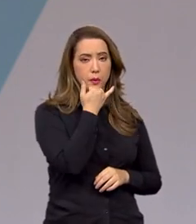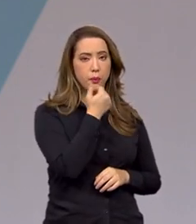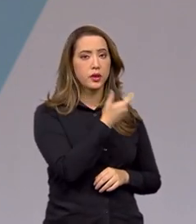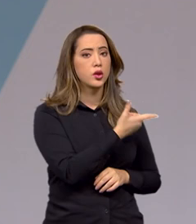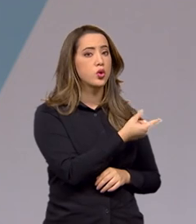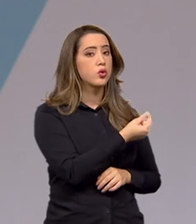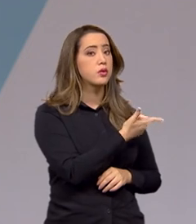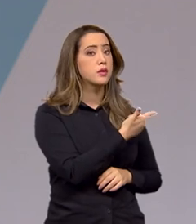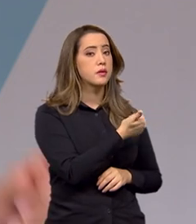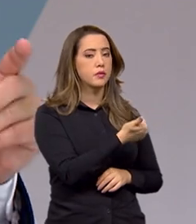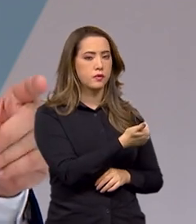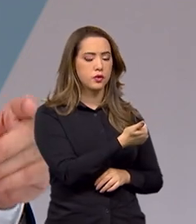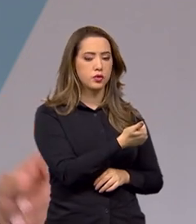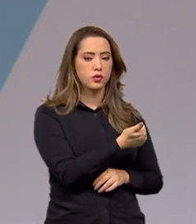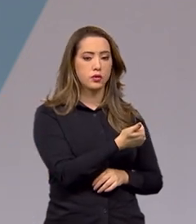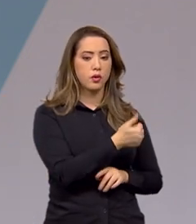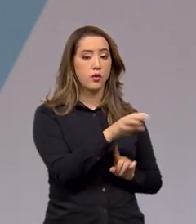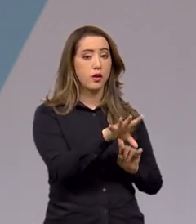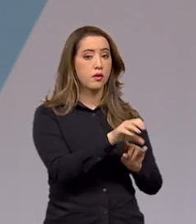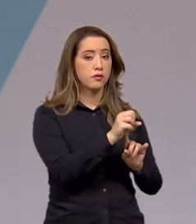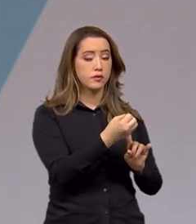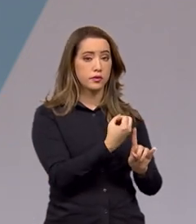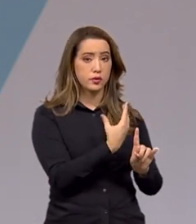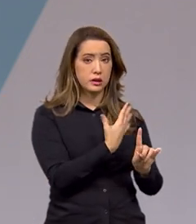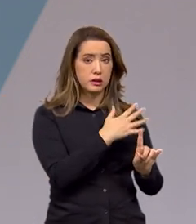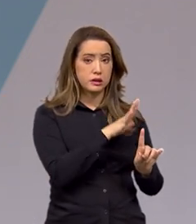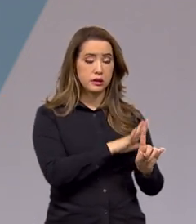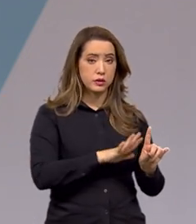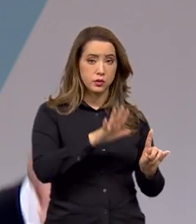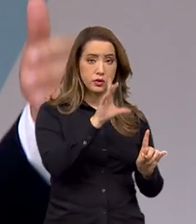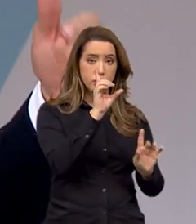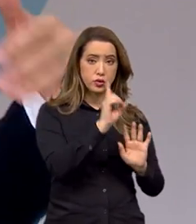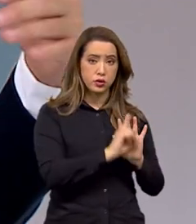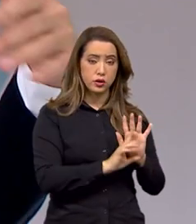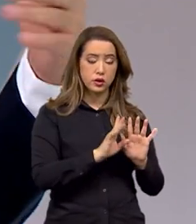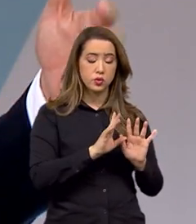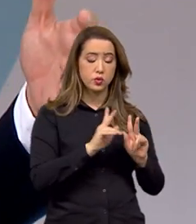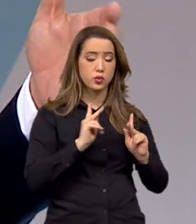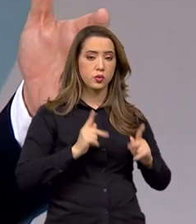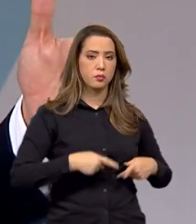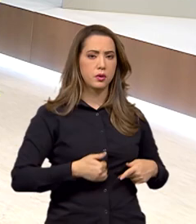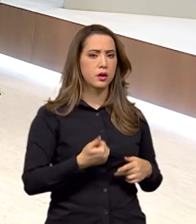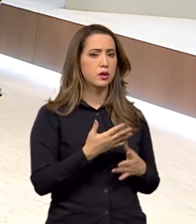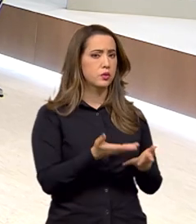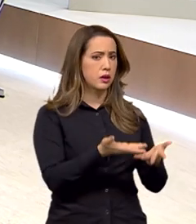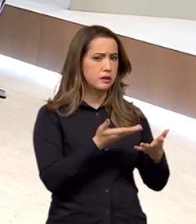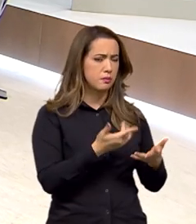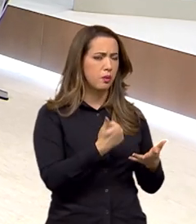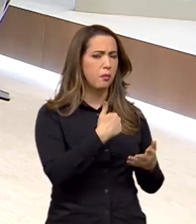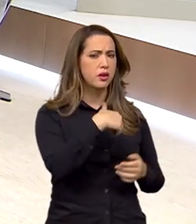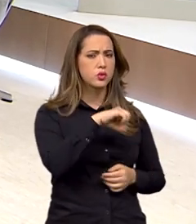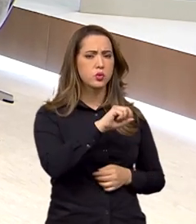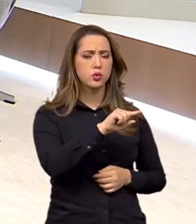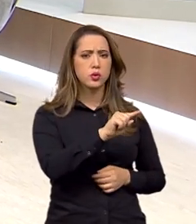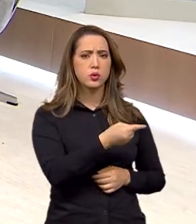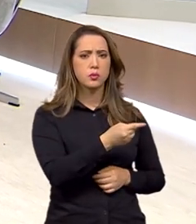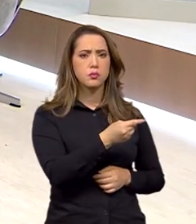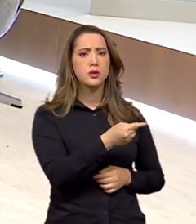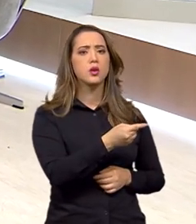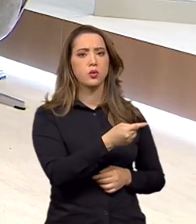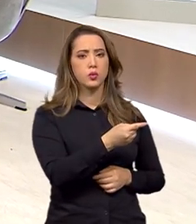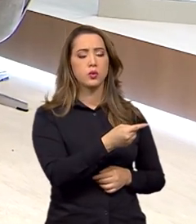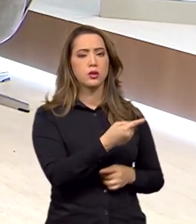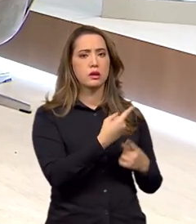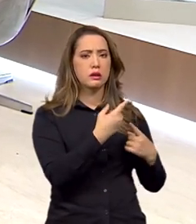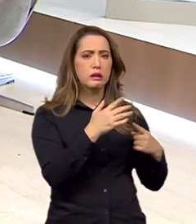o Observatório Nacional, a Ouvidoria Nacional dos Direitos Humanos, recebeu mais de 18 mil denúncias de violência sexual